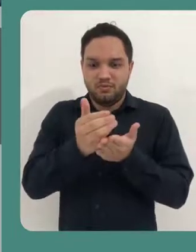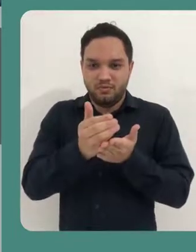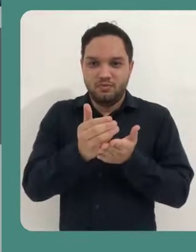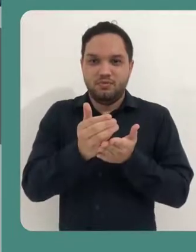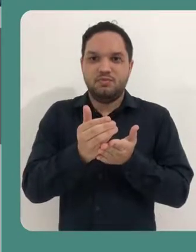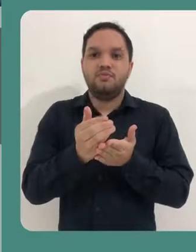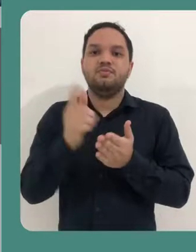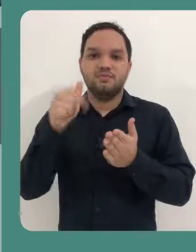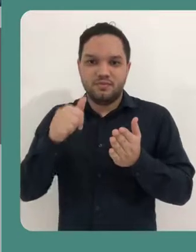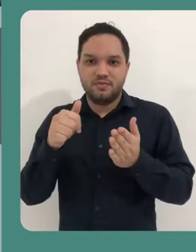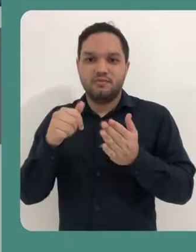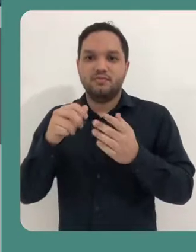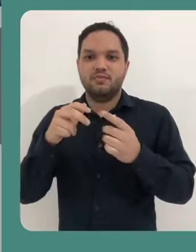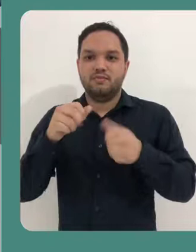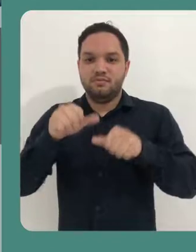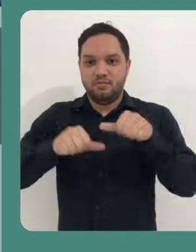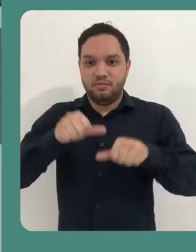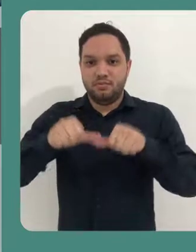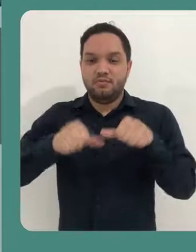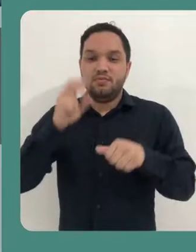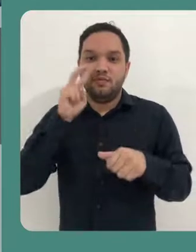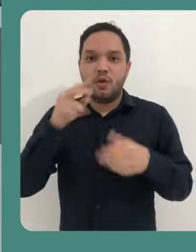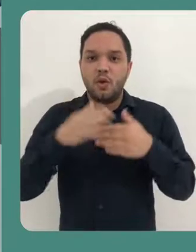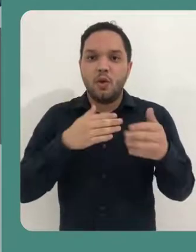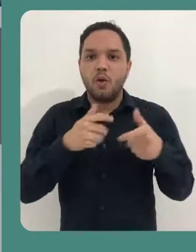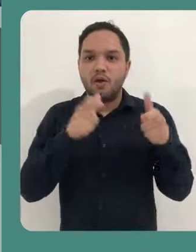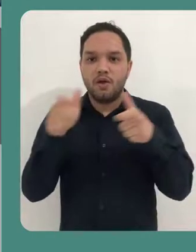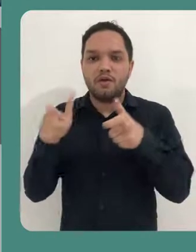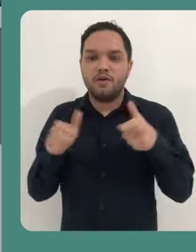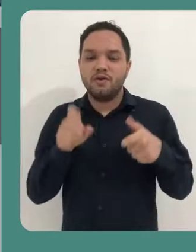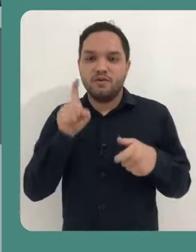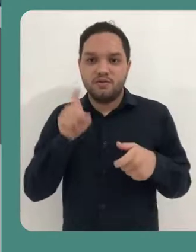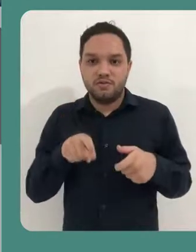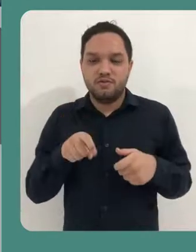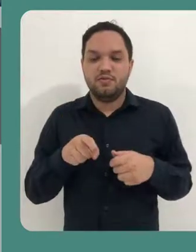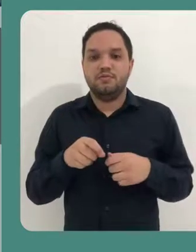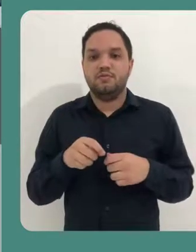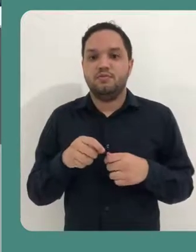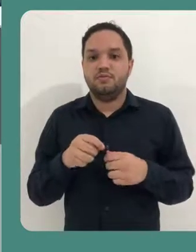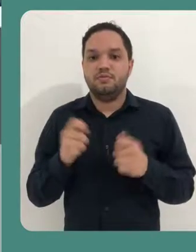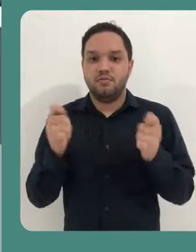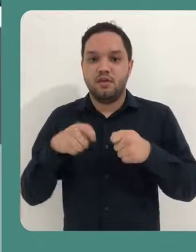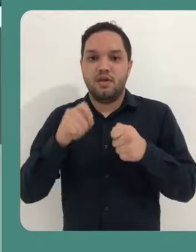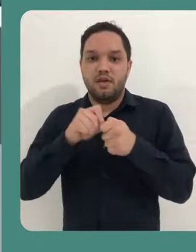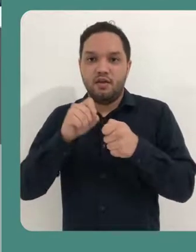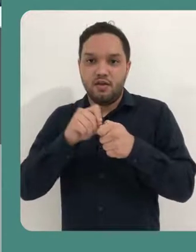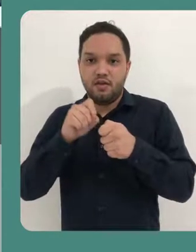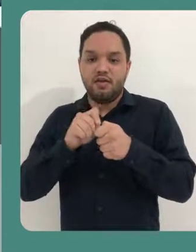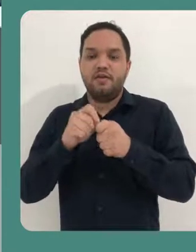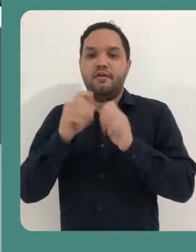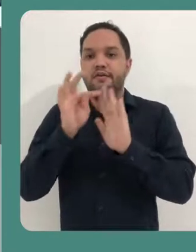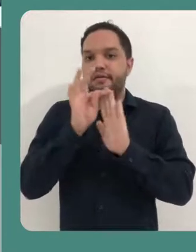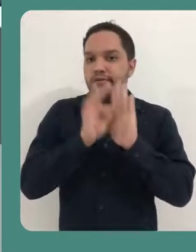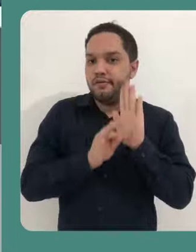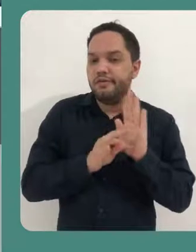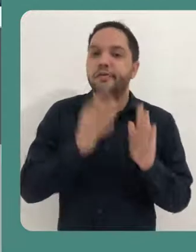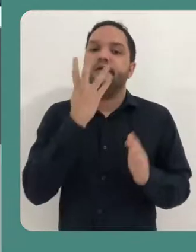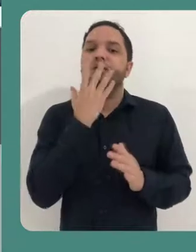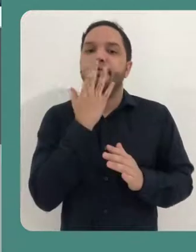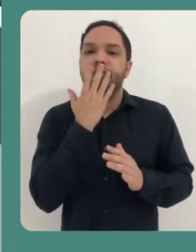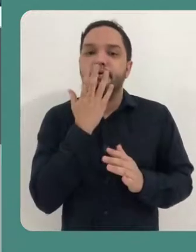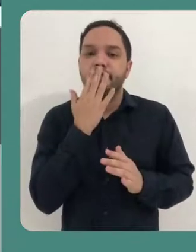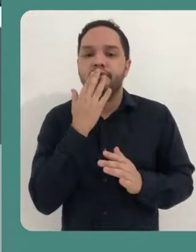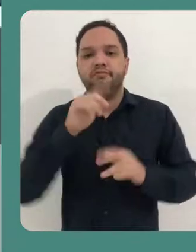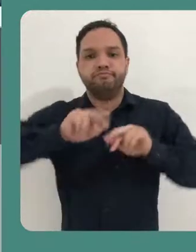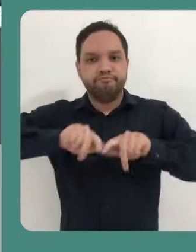Bom, essa página inicial então é uma página de edição. Veja que se qualquer lugar que eu clicar sobre a tela eu vou poder fazer a